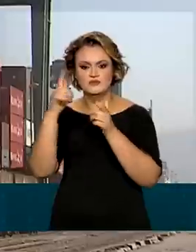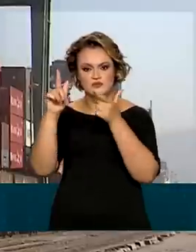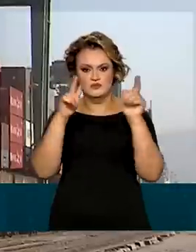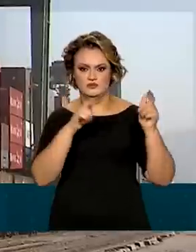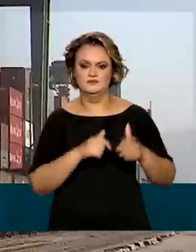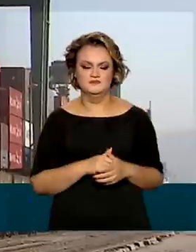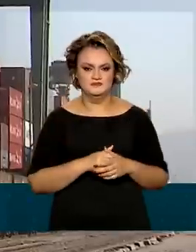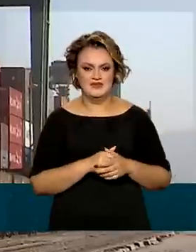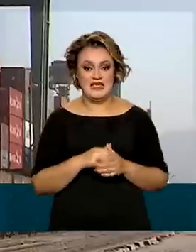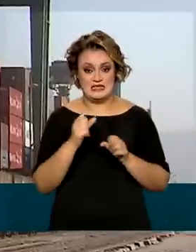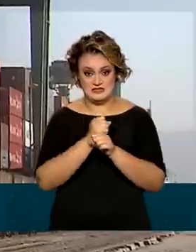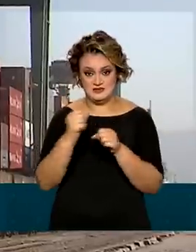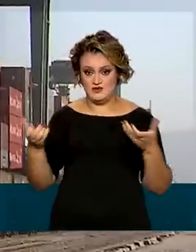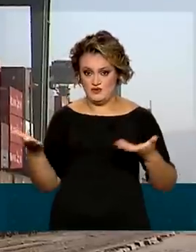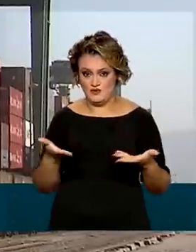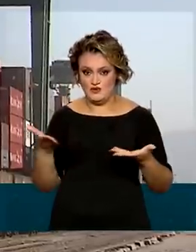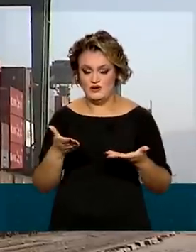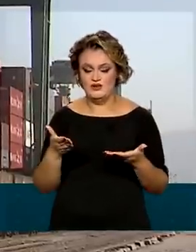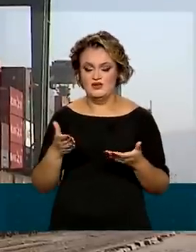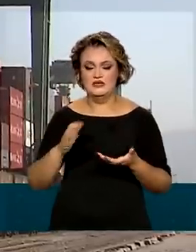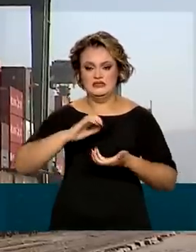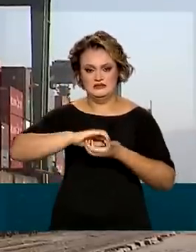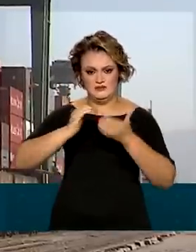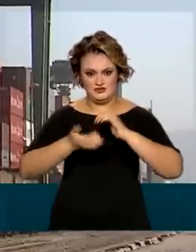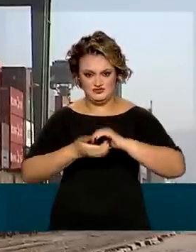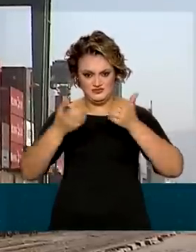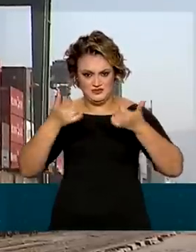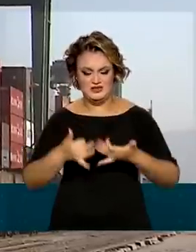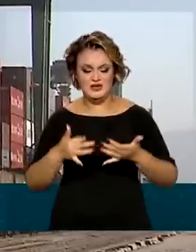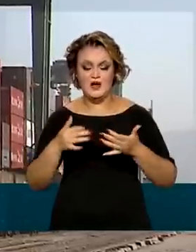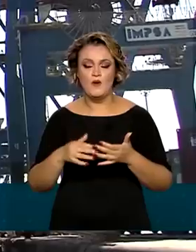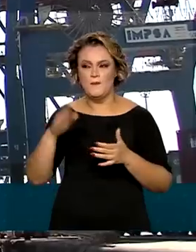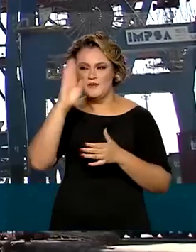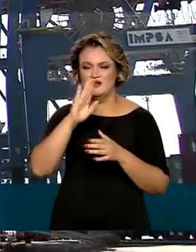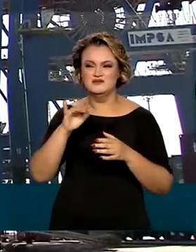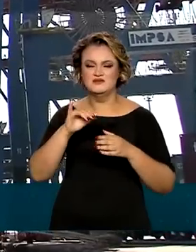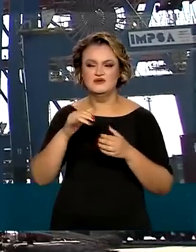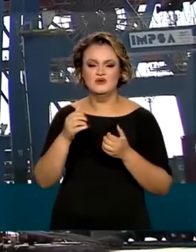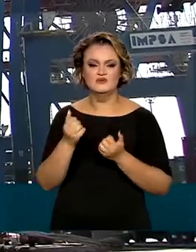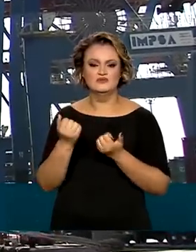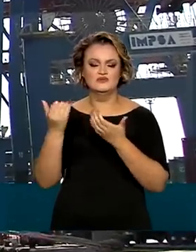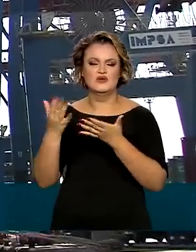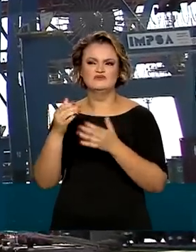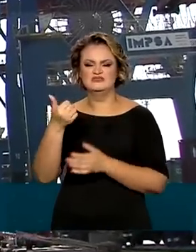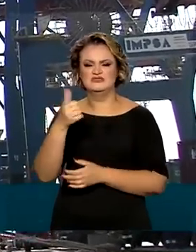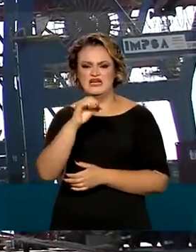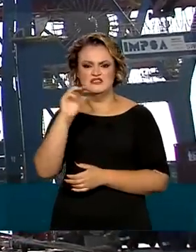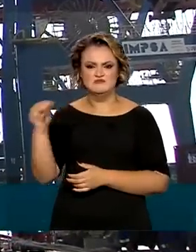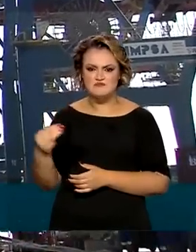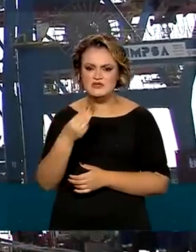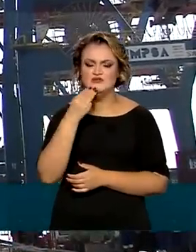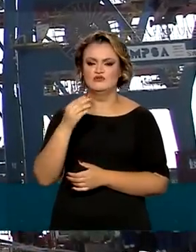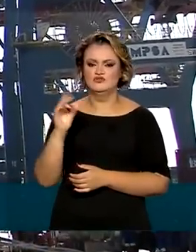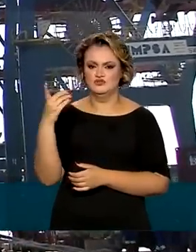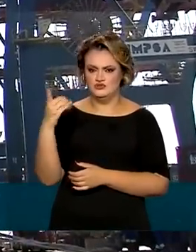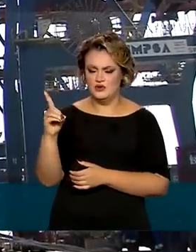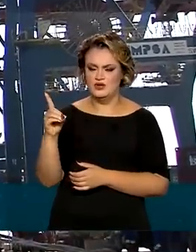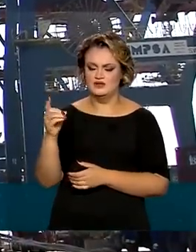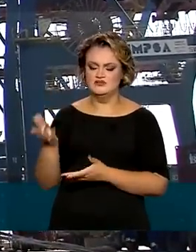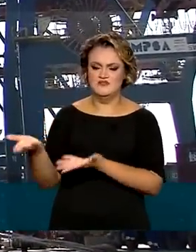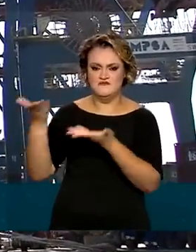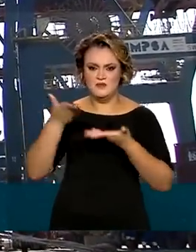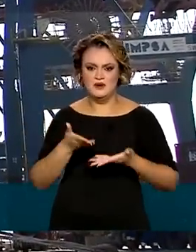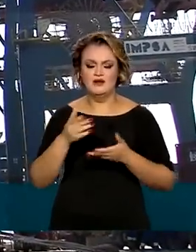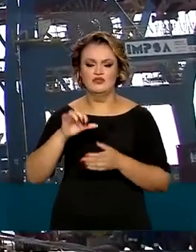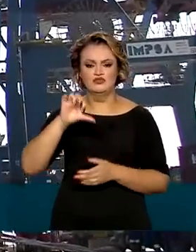Somente este ano, segundo Itamaraty, o Brasil exportou mais de 10 bilhões de dólares para o Mercosul e importou